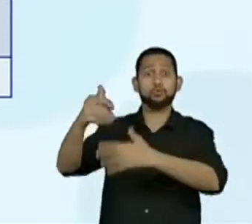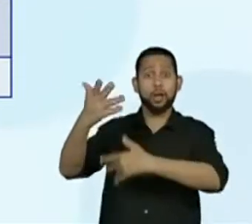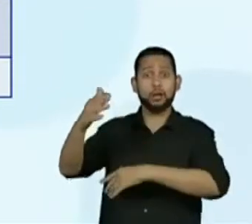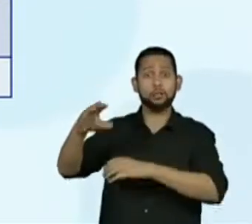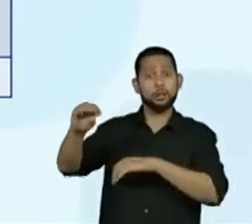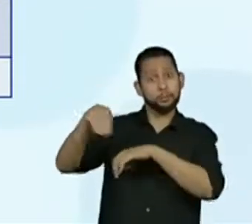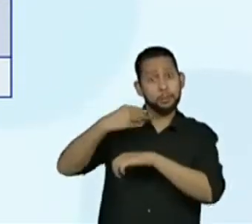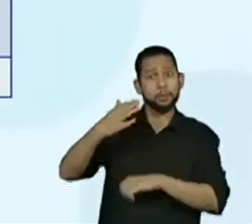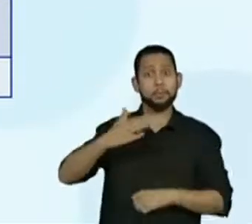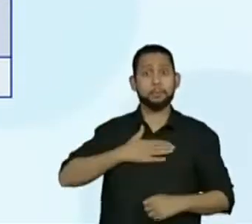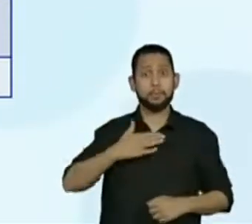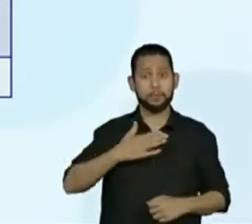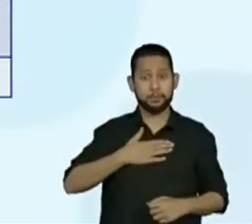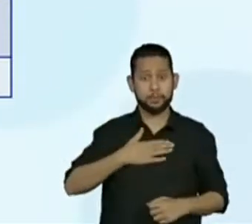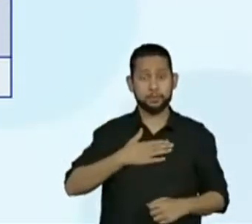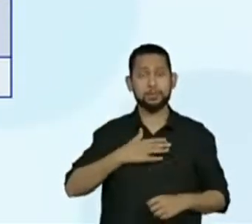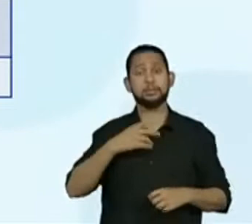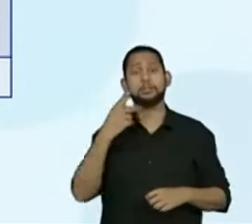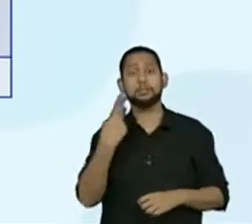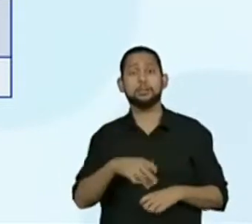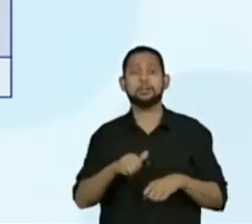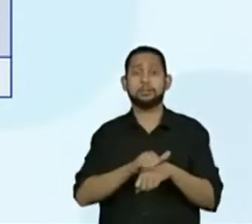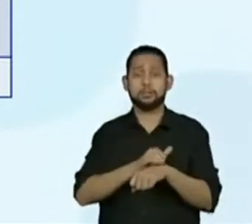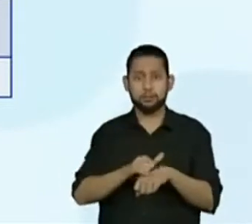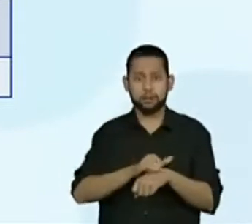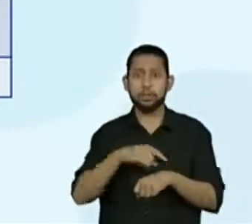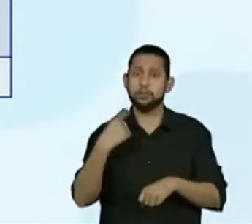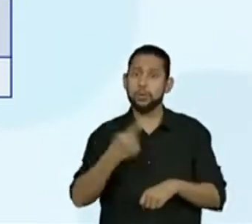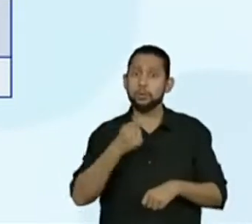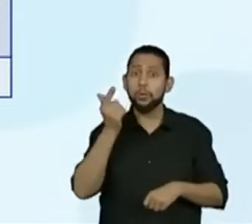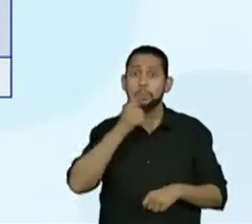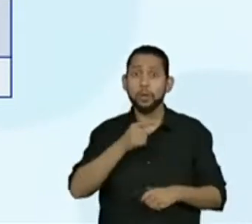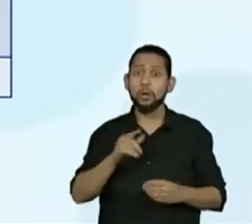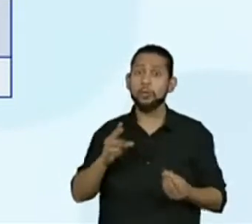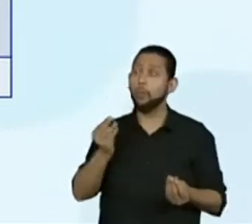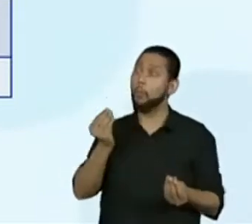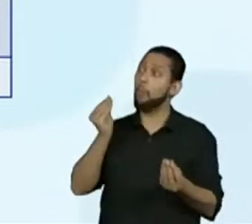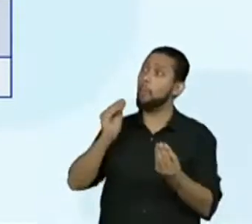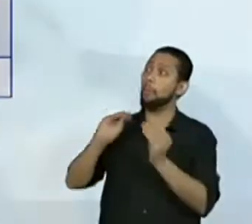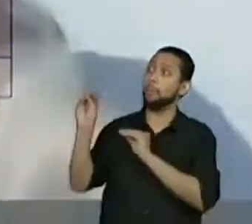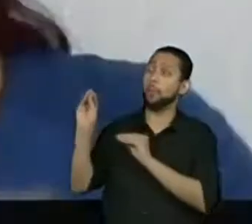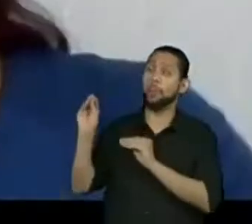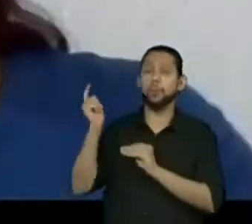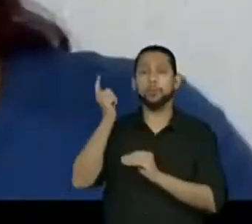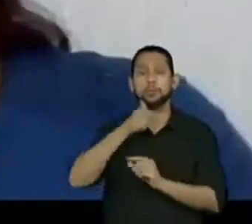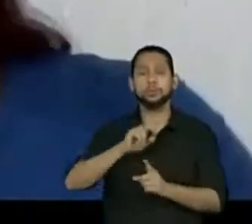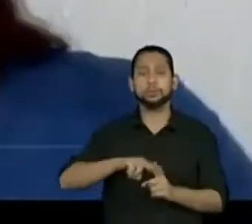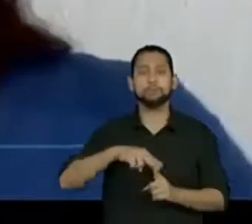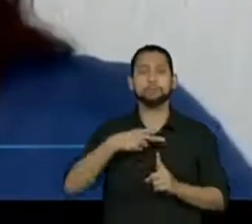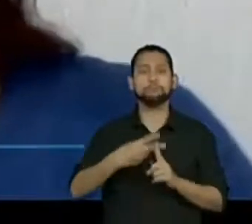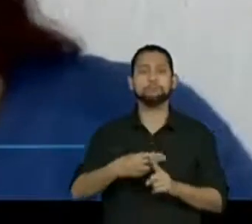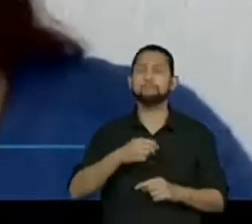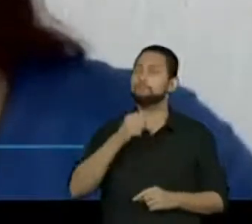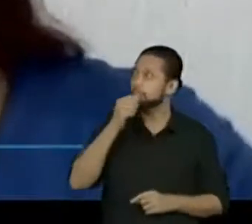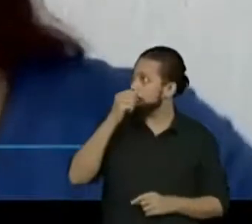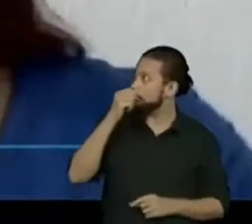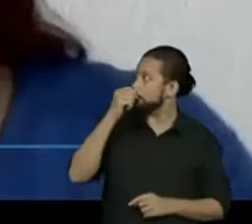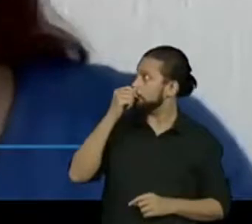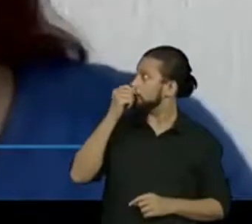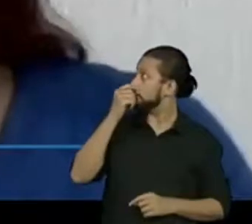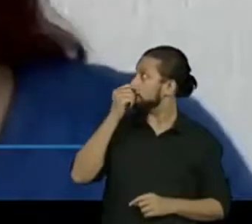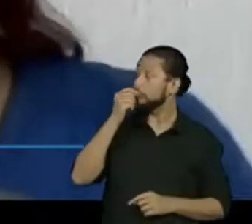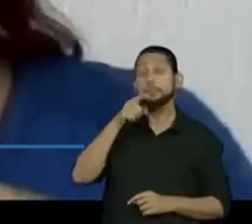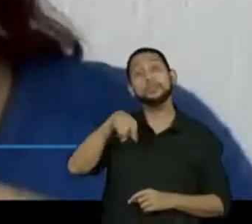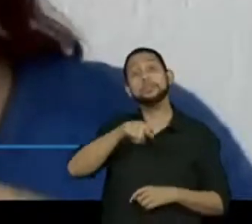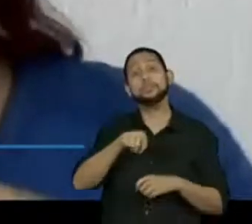vocês, que estratégias nós podemos utilizar para dobrar. Dobrar. Que estratégias vocês